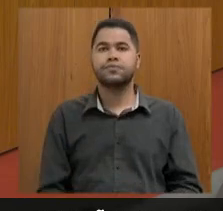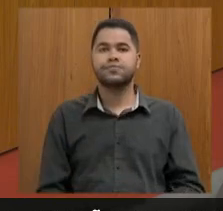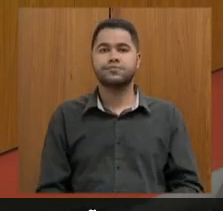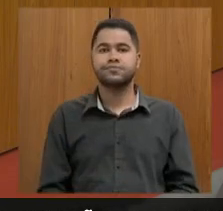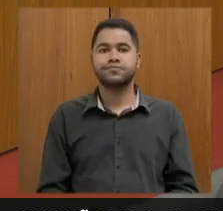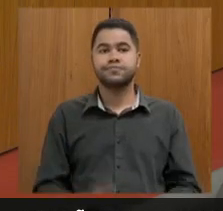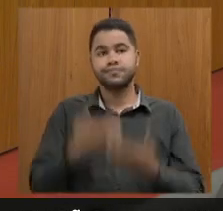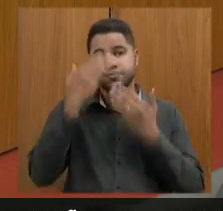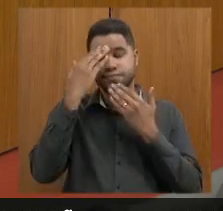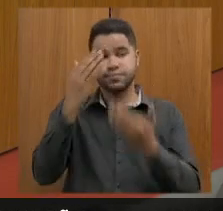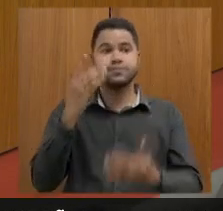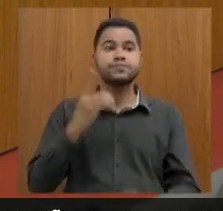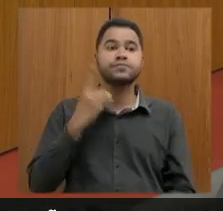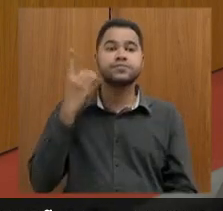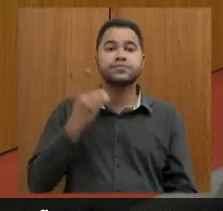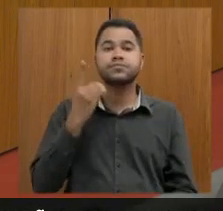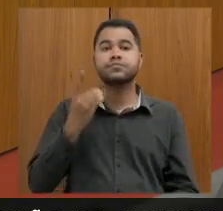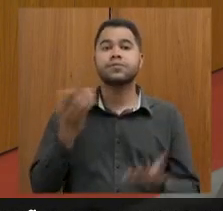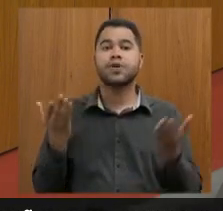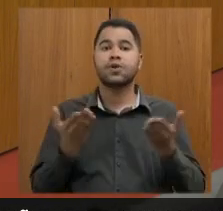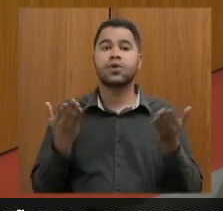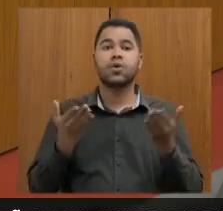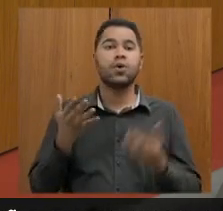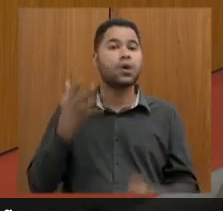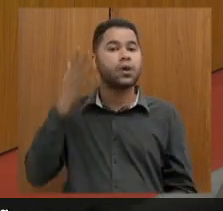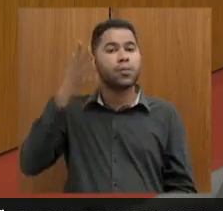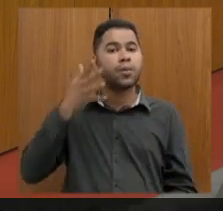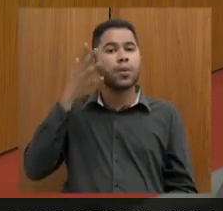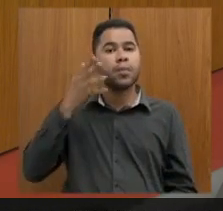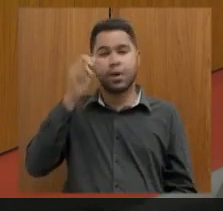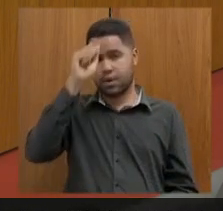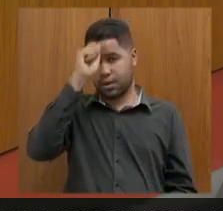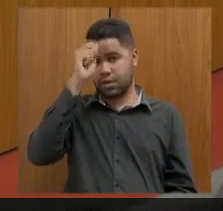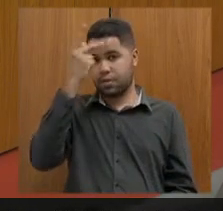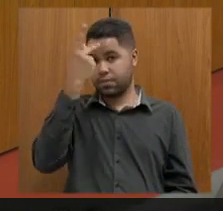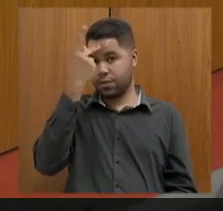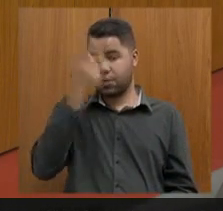Obrigada, deputado. Passo as considerações à deputada Ana Paula Siqueira.